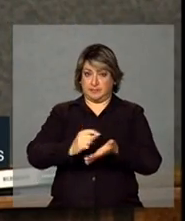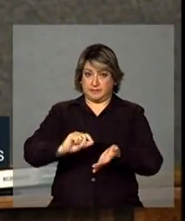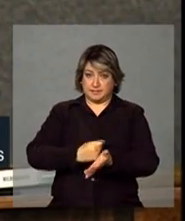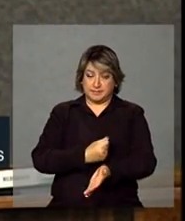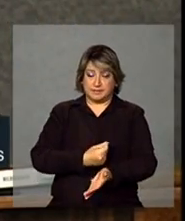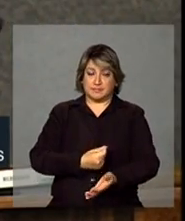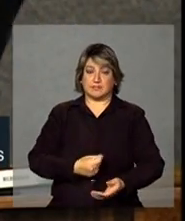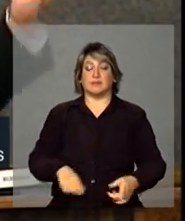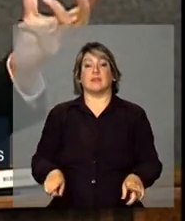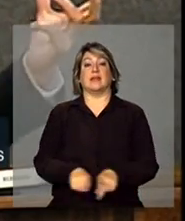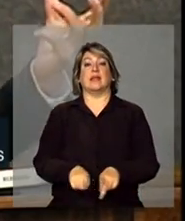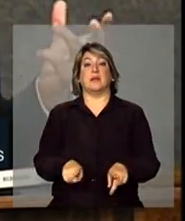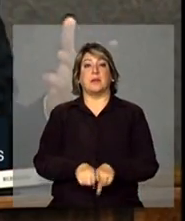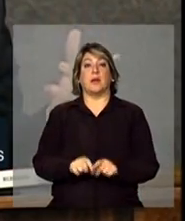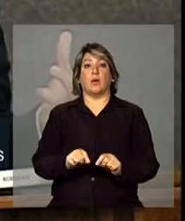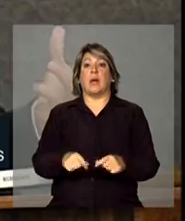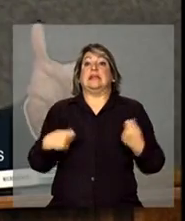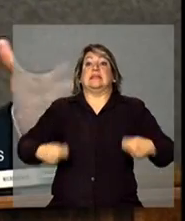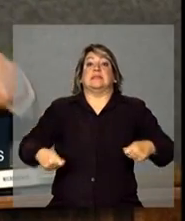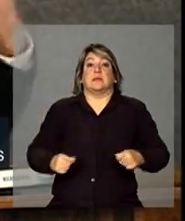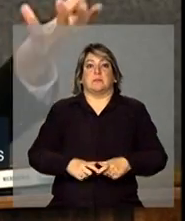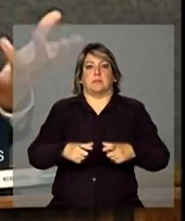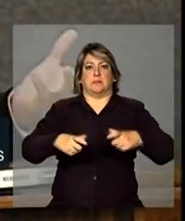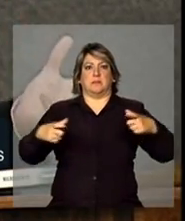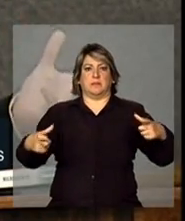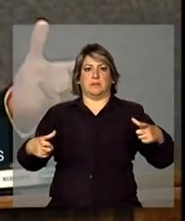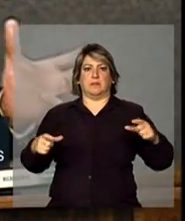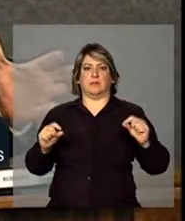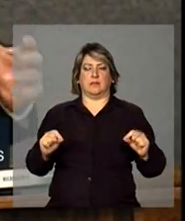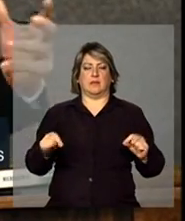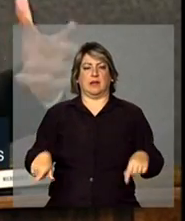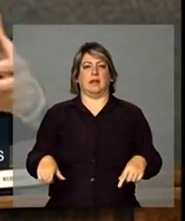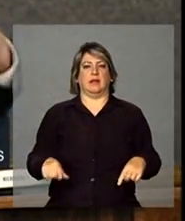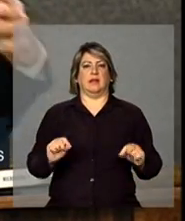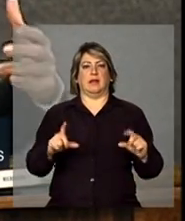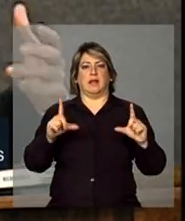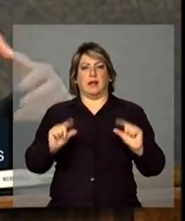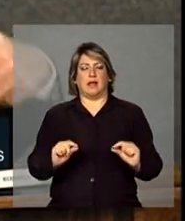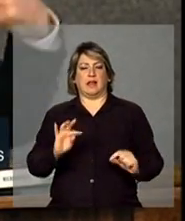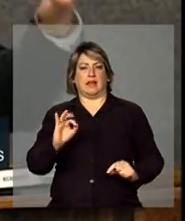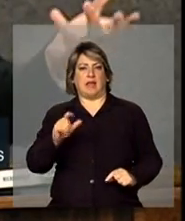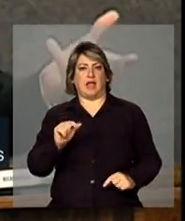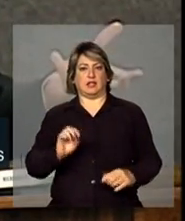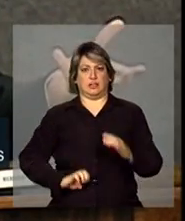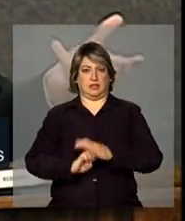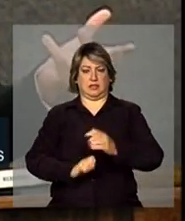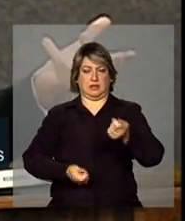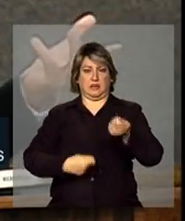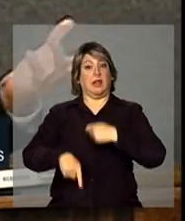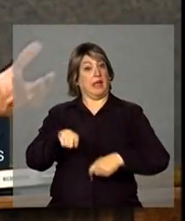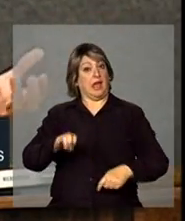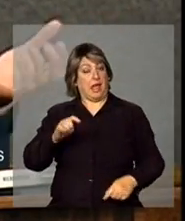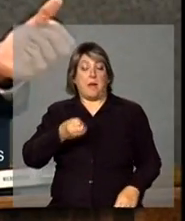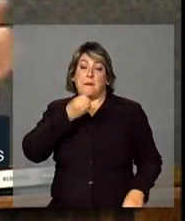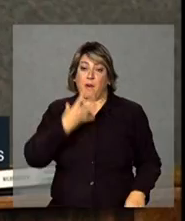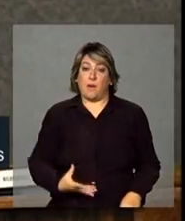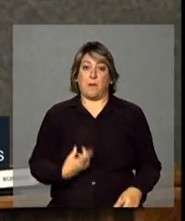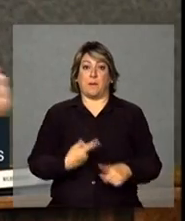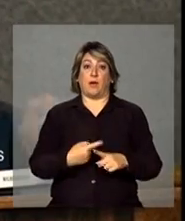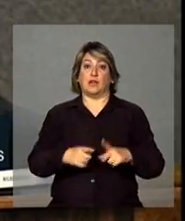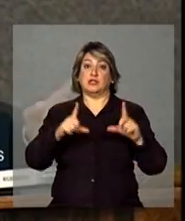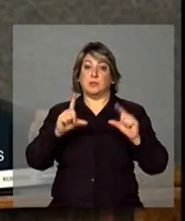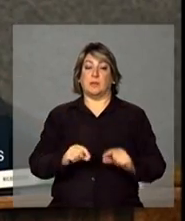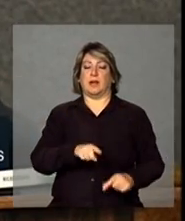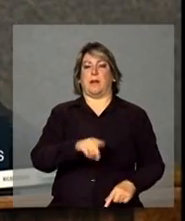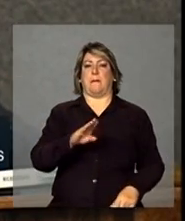e a demanda cresceu. Então, essa queda da taxa de empreendedorismo é, na verdade, uma virtude, porque diminuiu na